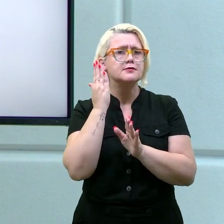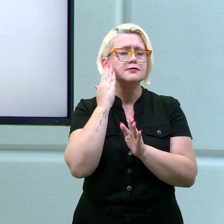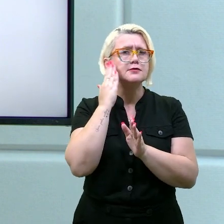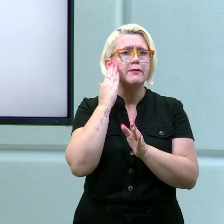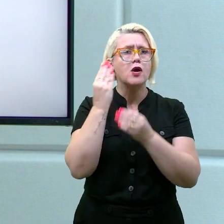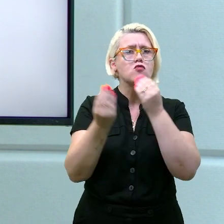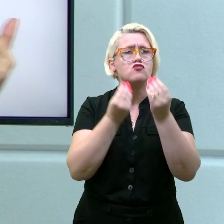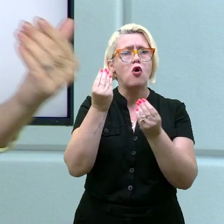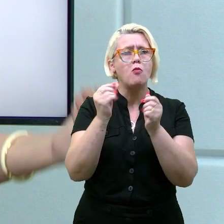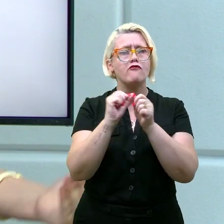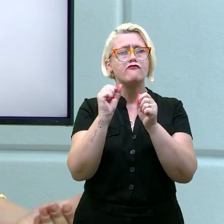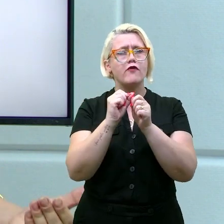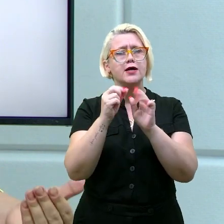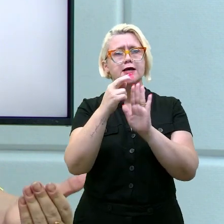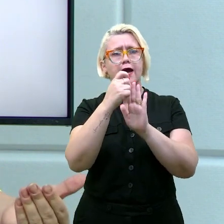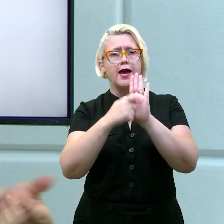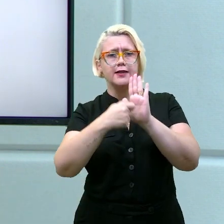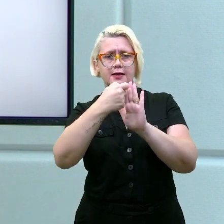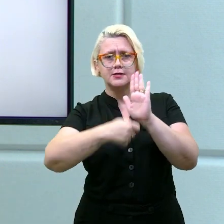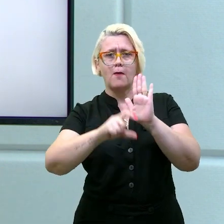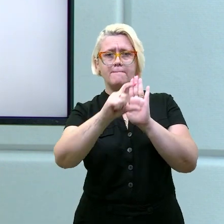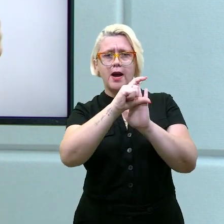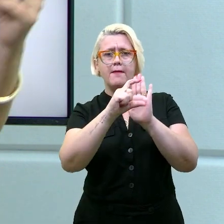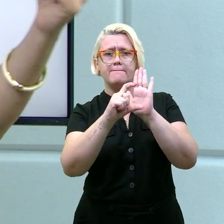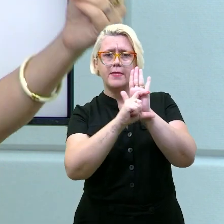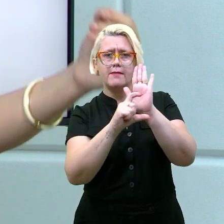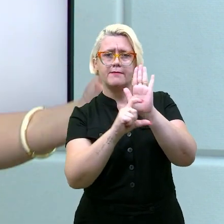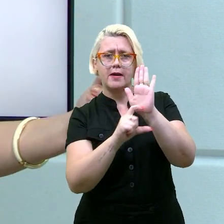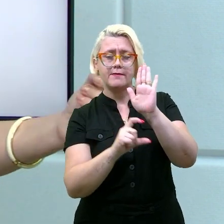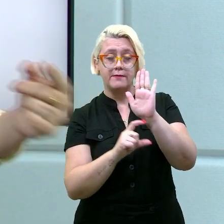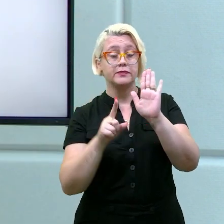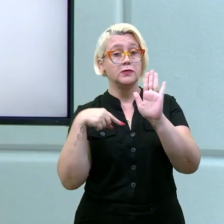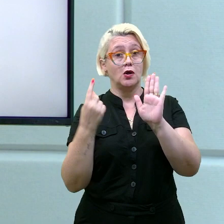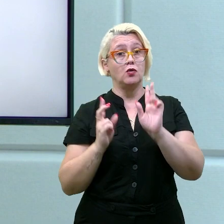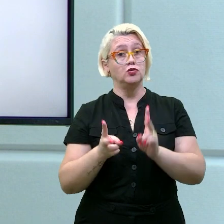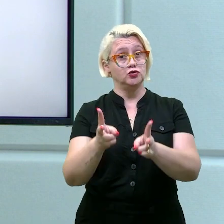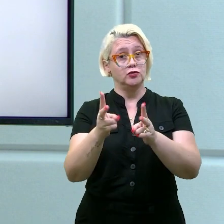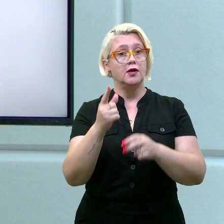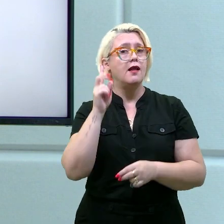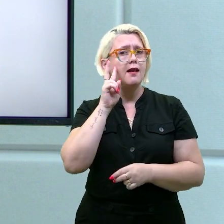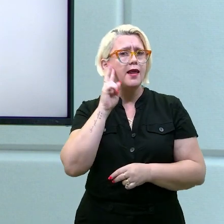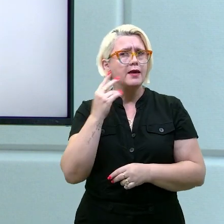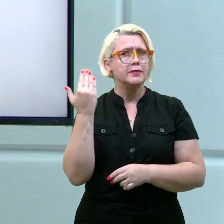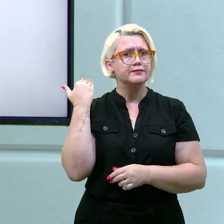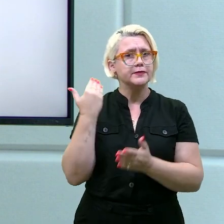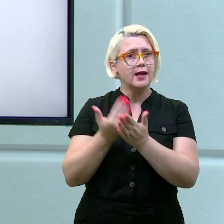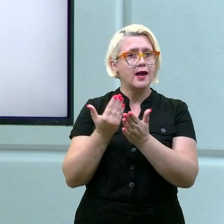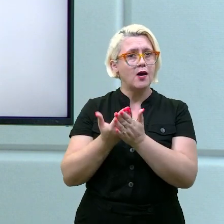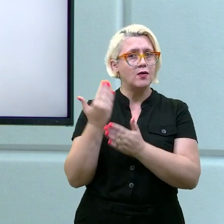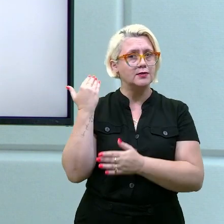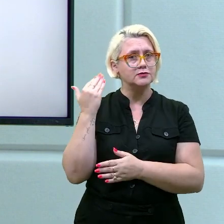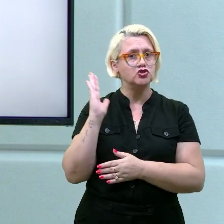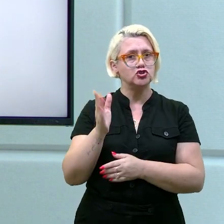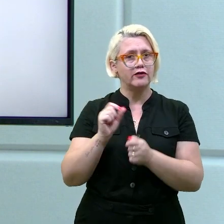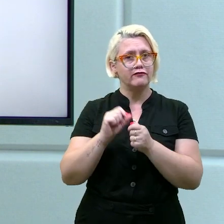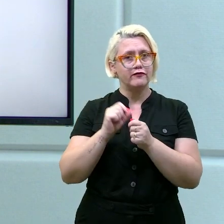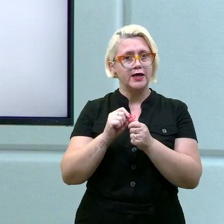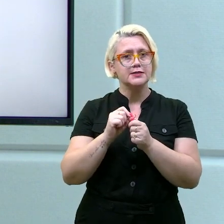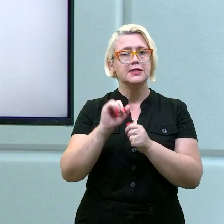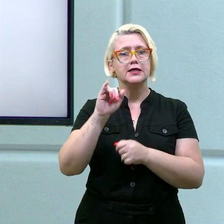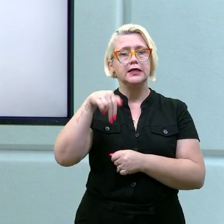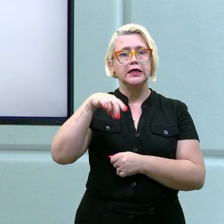redação, como construir cada uma dessas partes. E hoje nós continuamos. Vocês lembram que na aula anterior a gente fez a introdução?